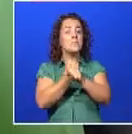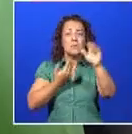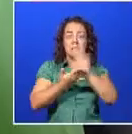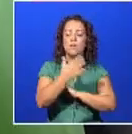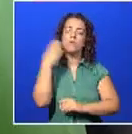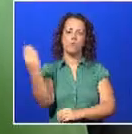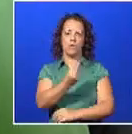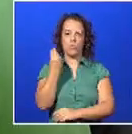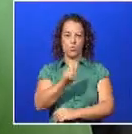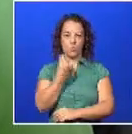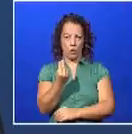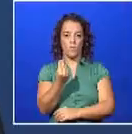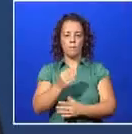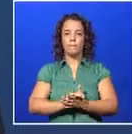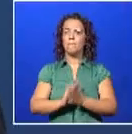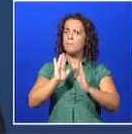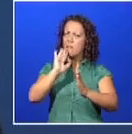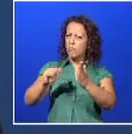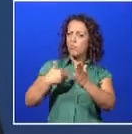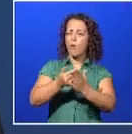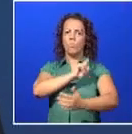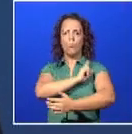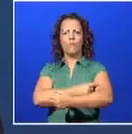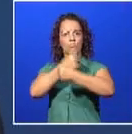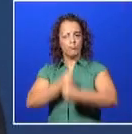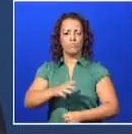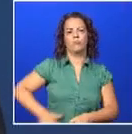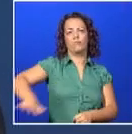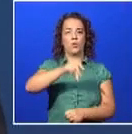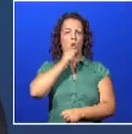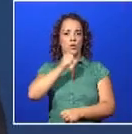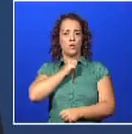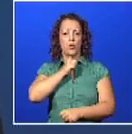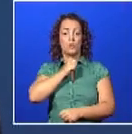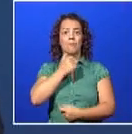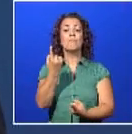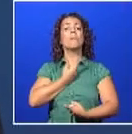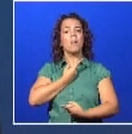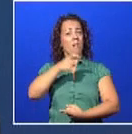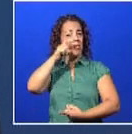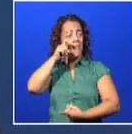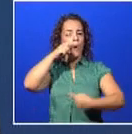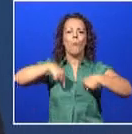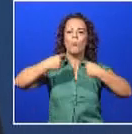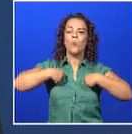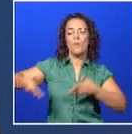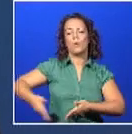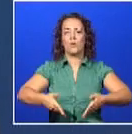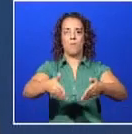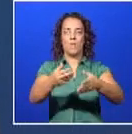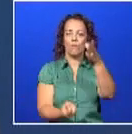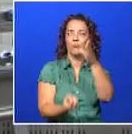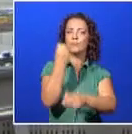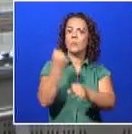de emprego jovem. Dar mais força aos Açores é defender o nosso caminho próprio para a